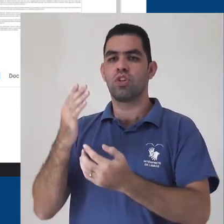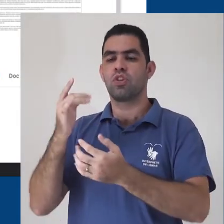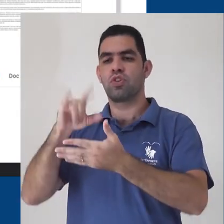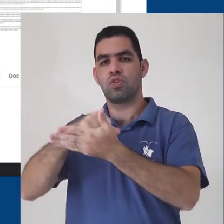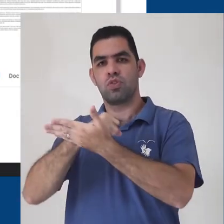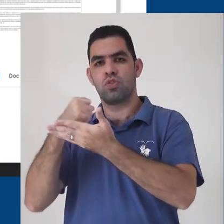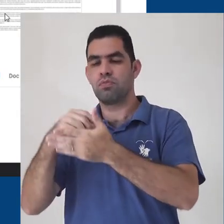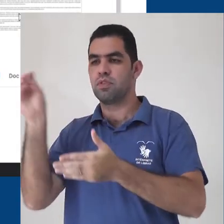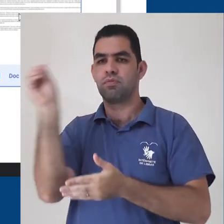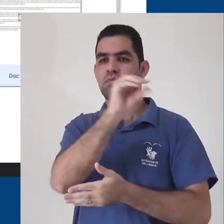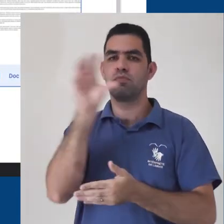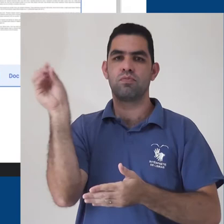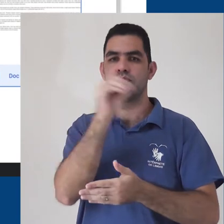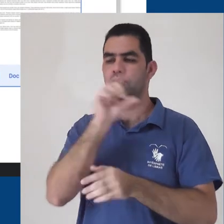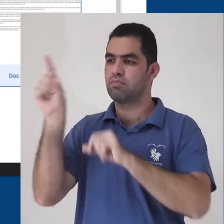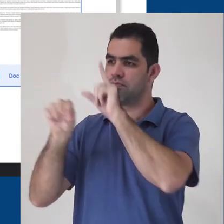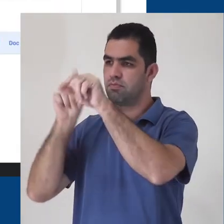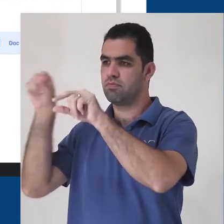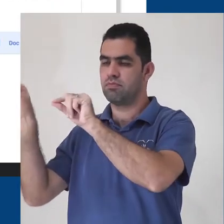e arraste eles.